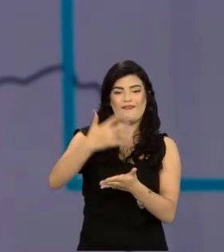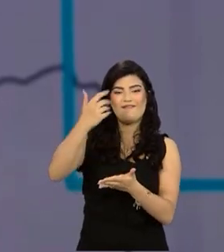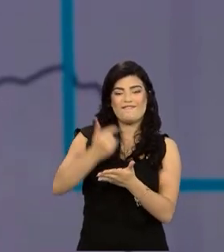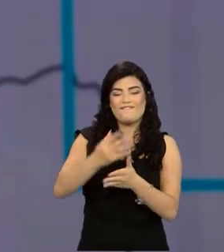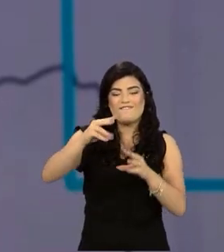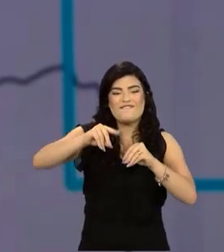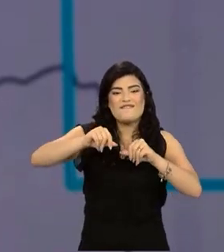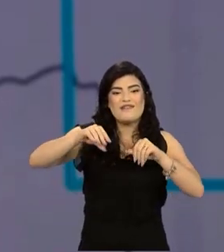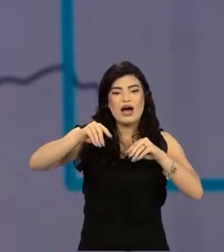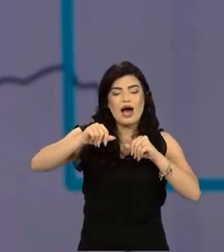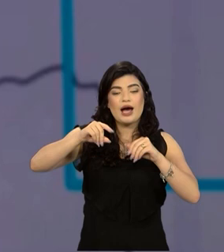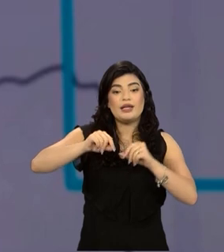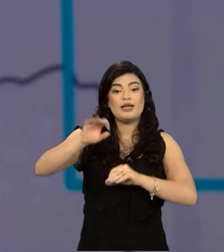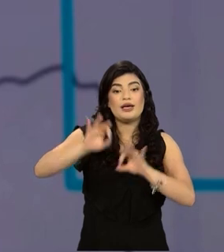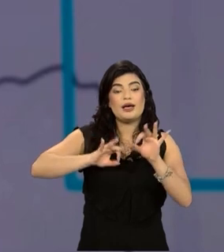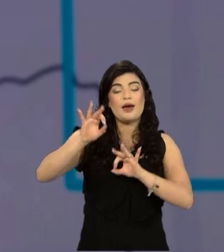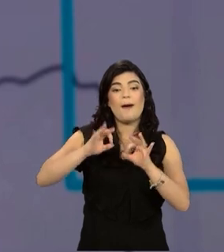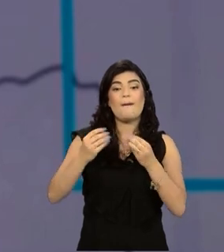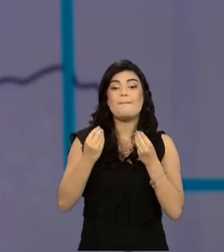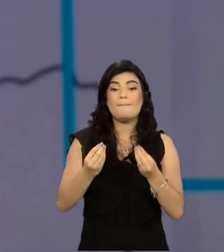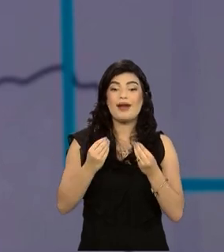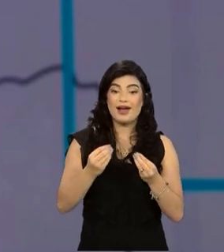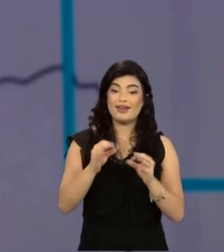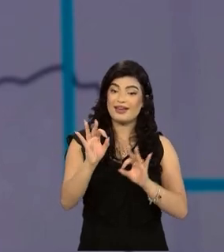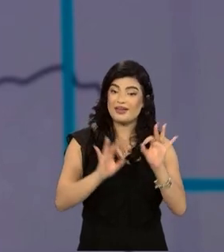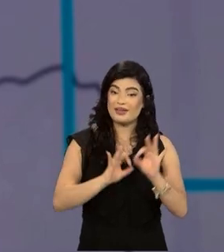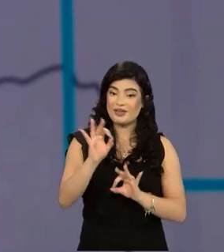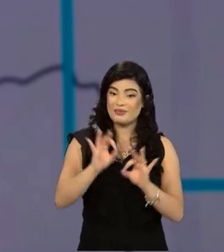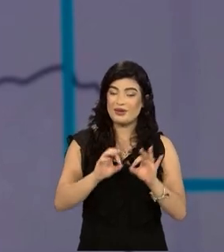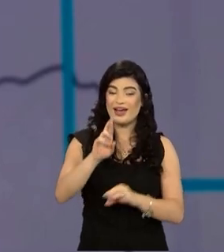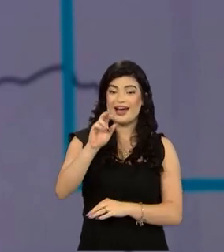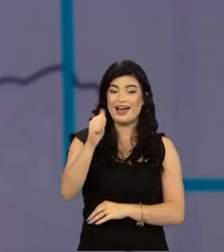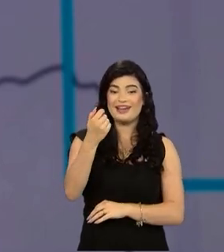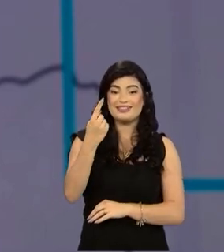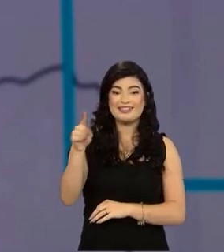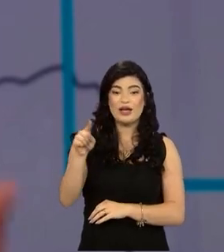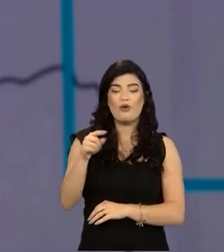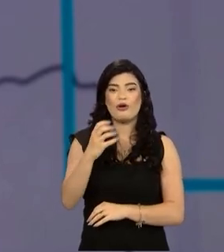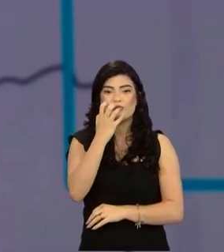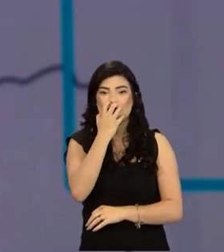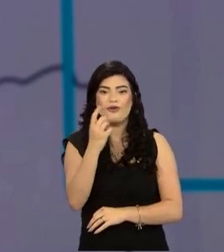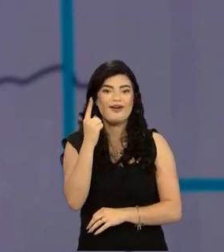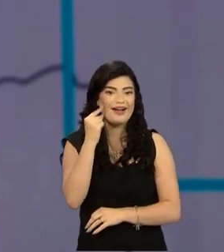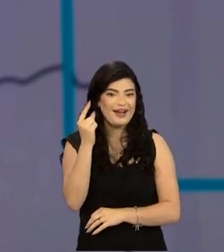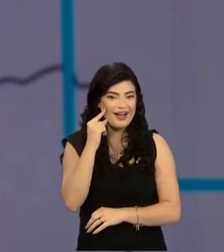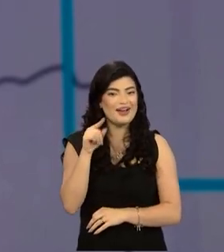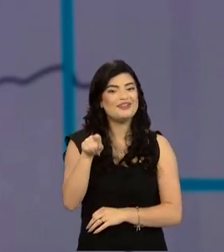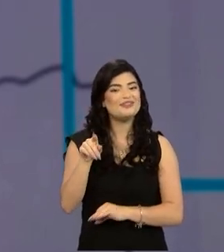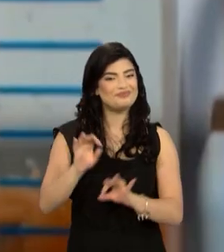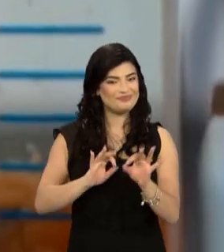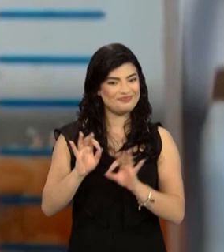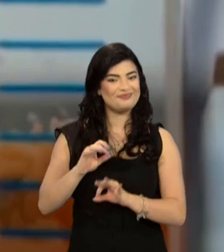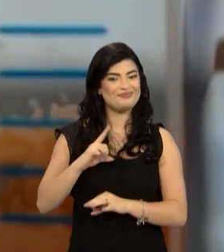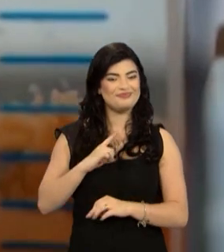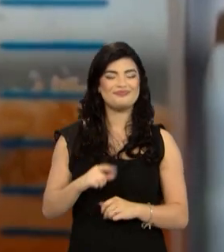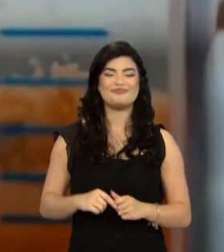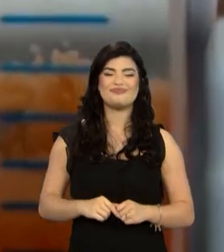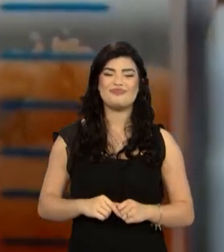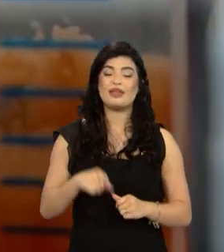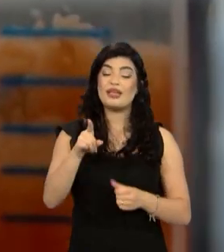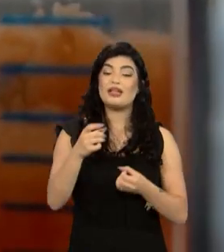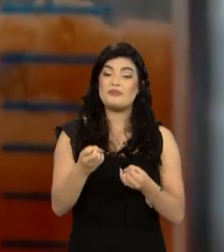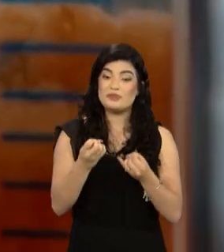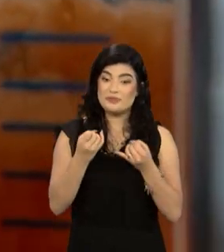farinhas que são feitas posteriormente, matéria-prima para a ração pet, dos cães e gatos. Tiago me